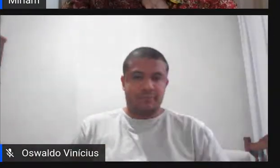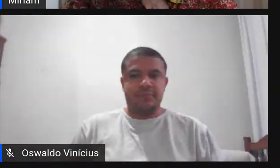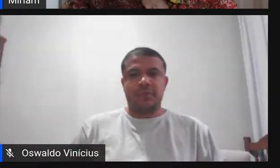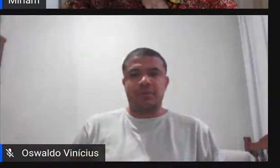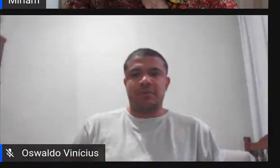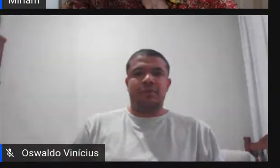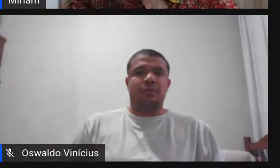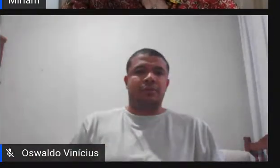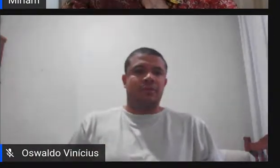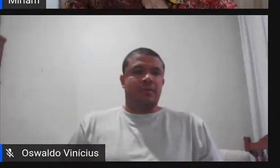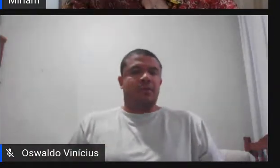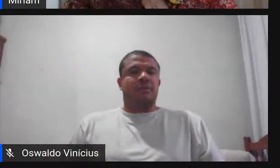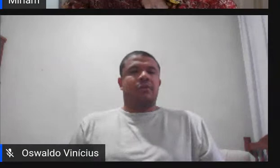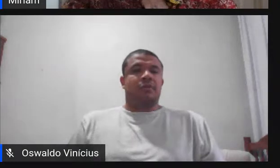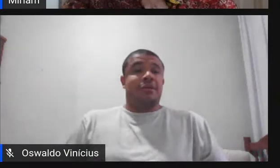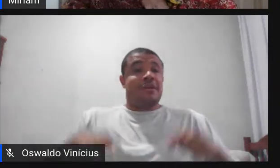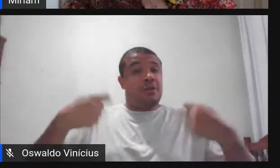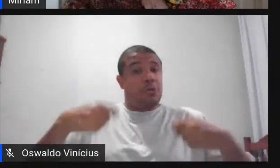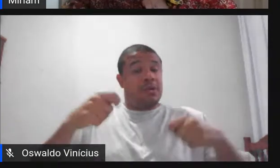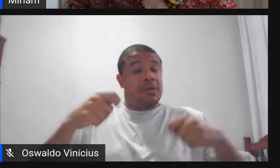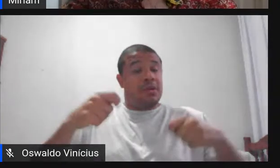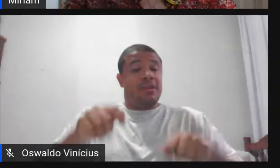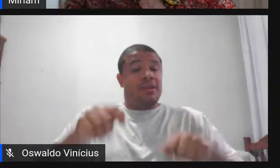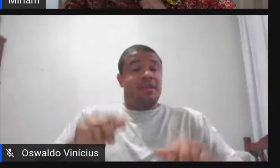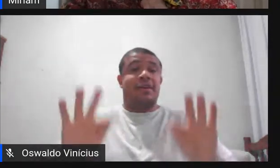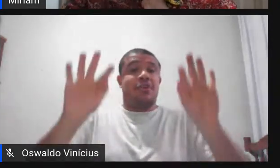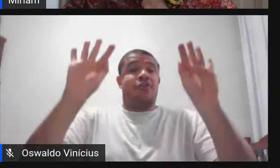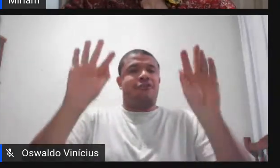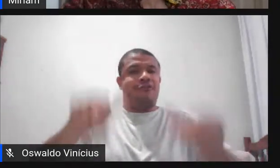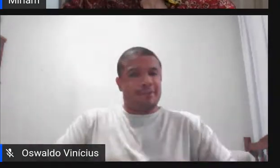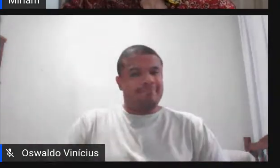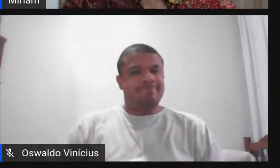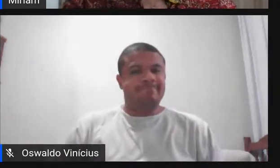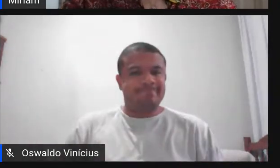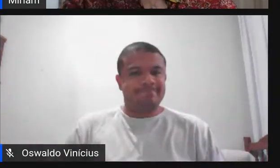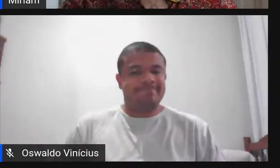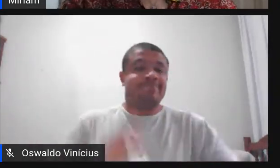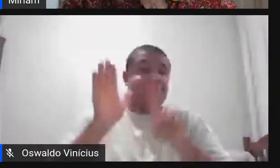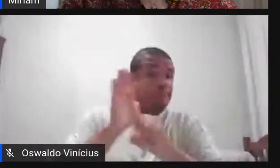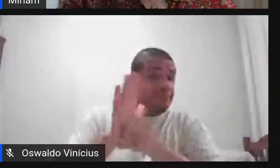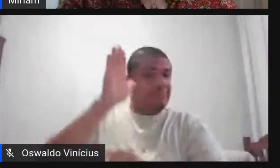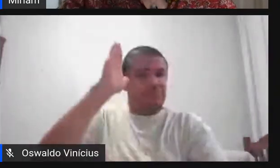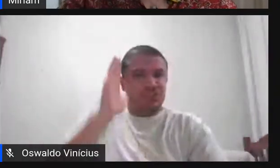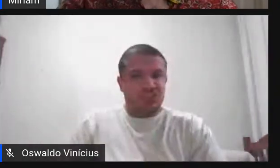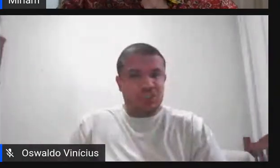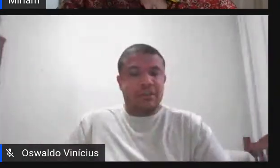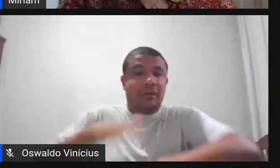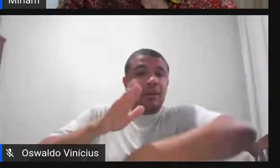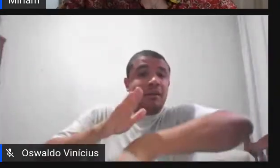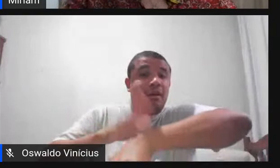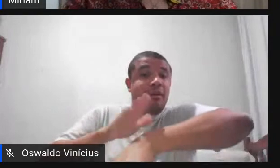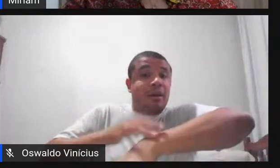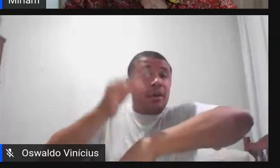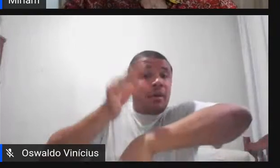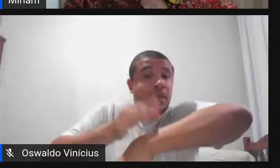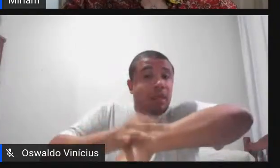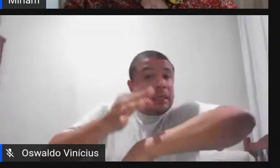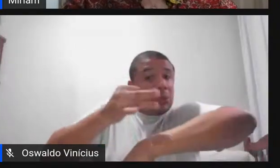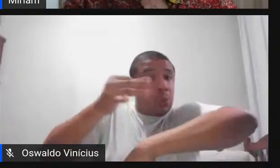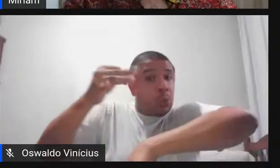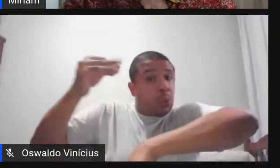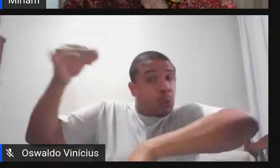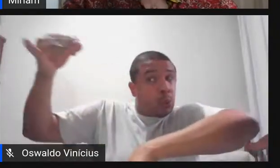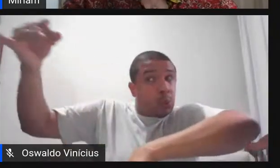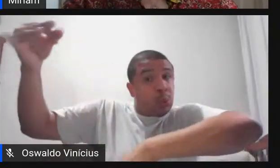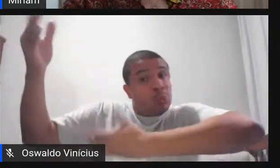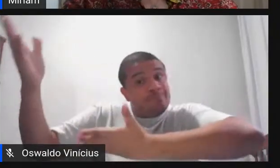Pessoal eu vou precisar encerrar agora para as perguntas a gente já está em cima do prazo vou deixar a palavra